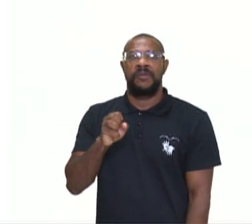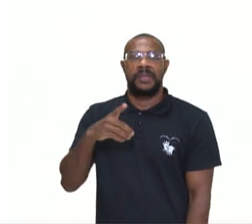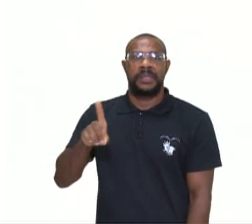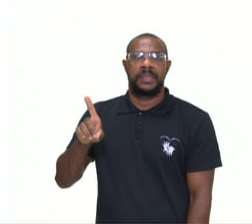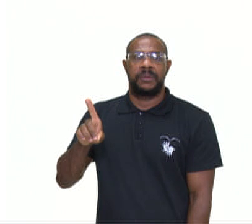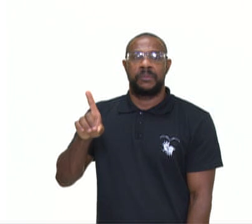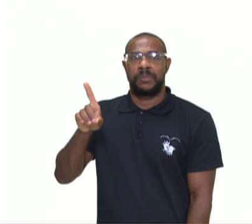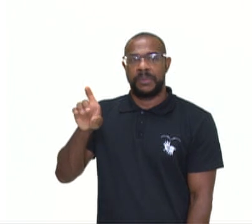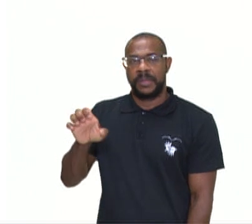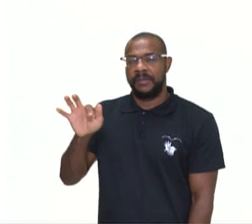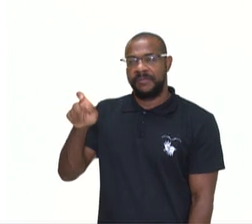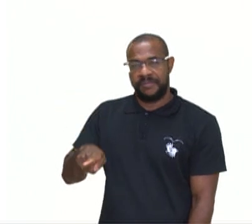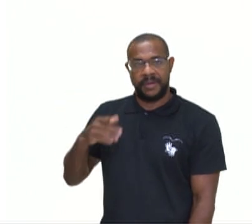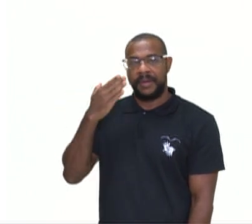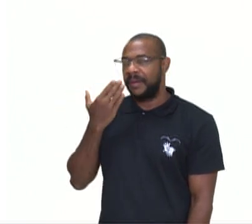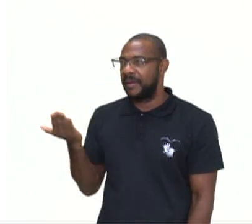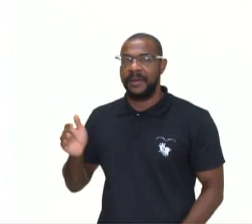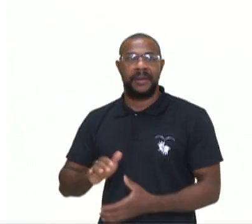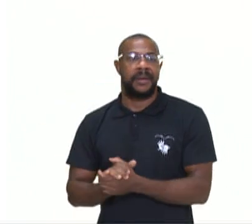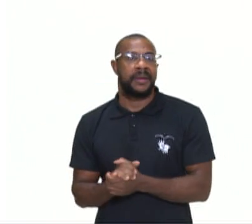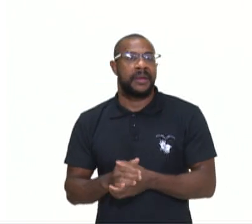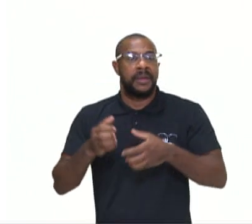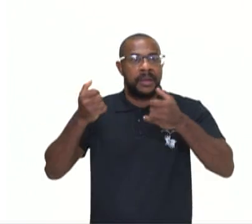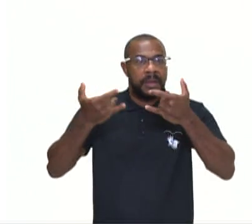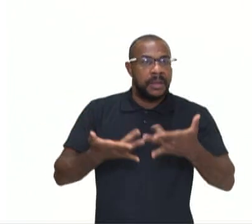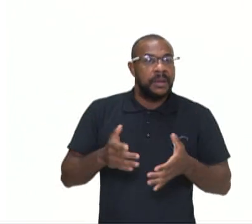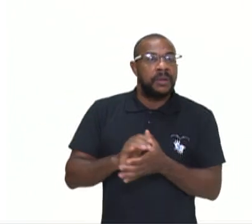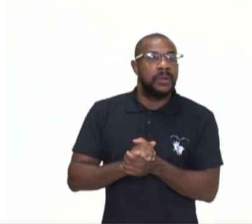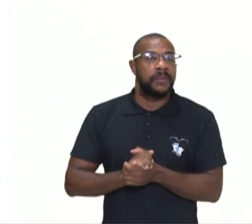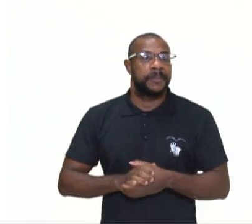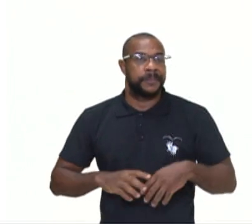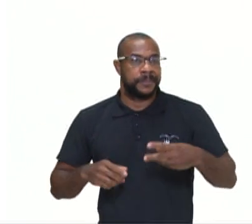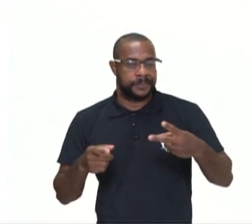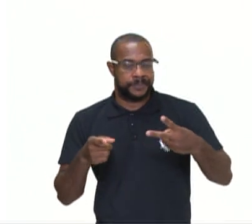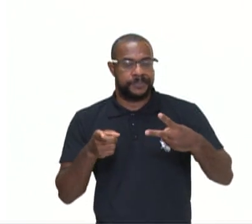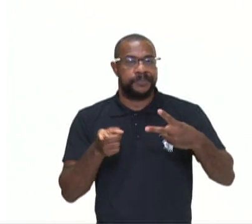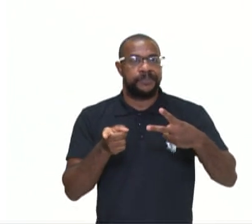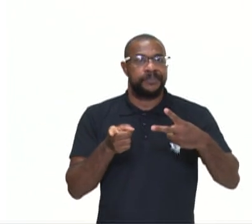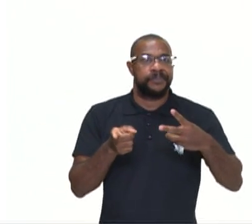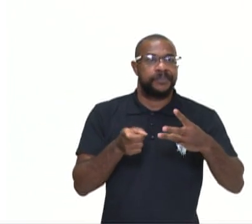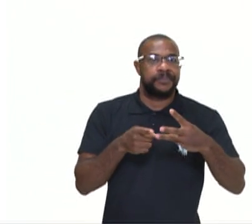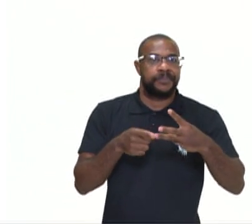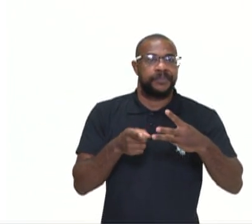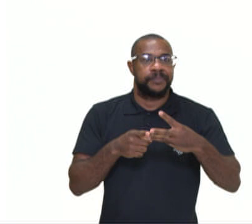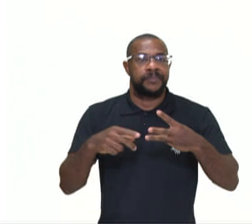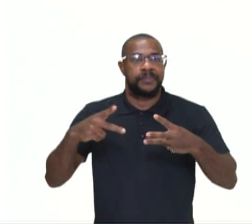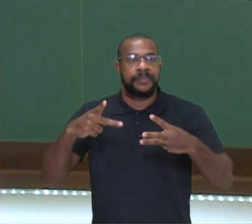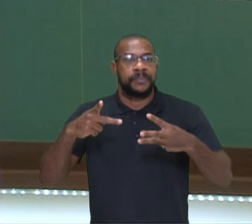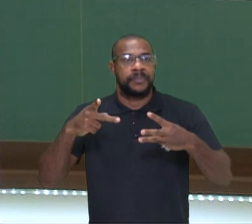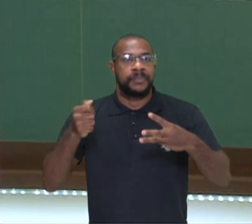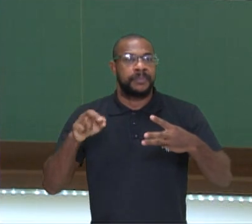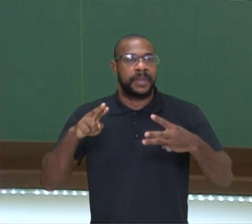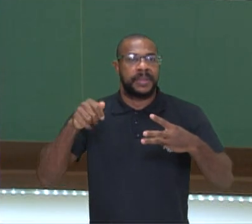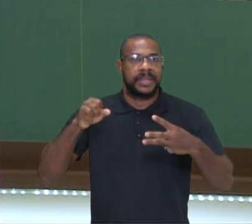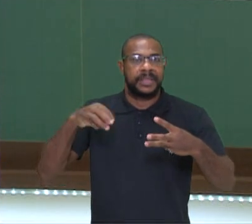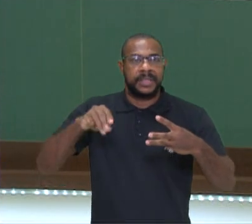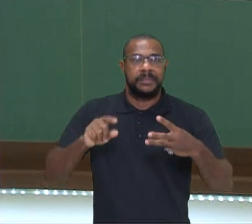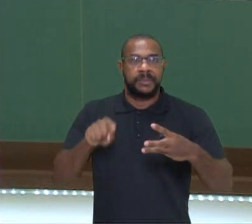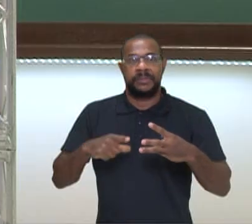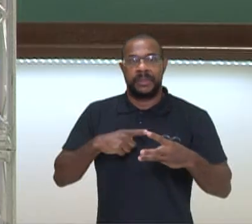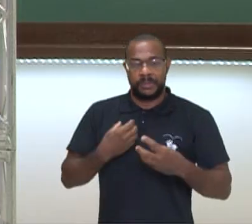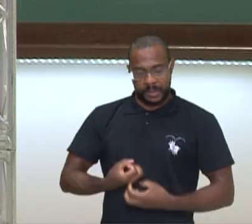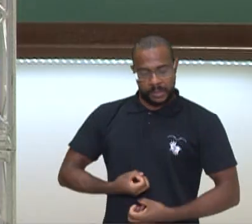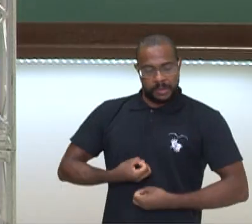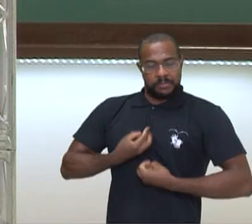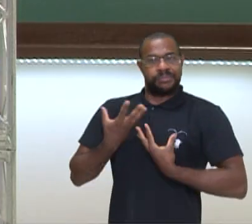efeitos de sentido, lembrando que o parnasianismo, coloquei até uma imagem aqui, tem uma inspiração